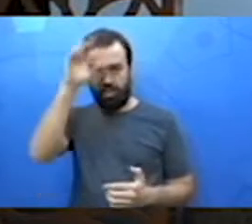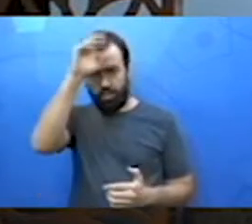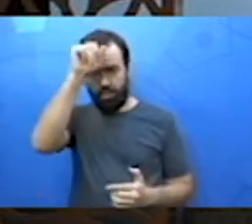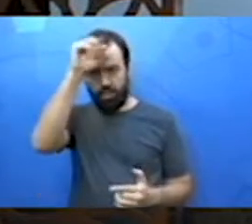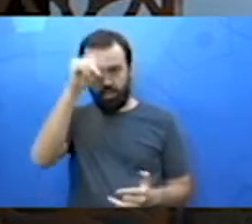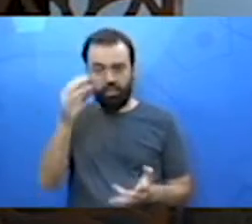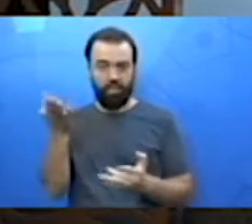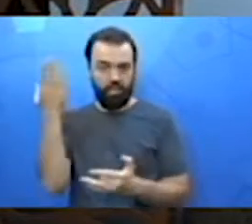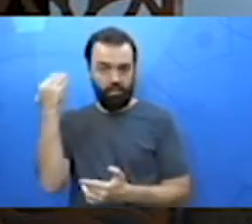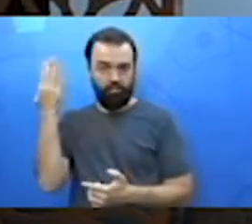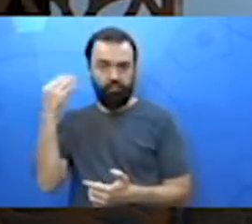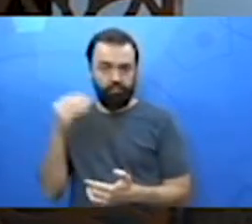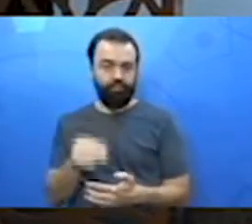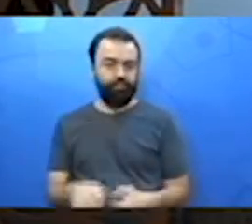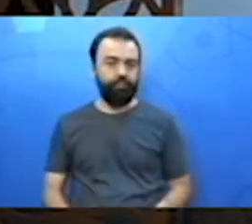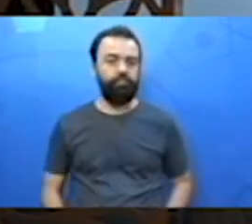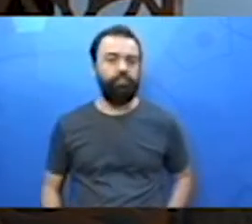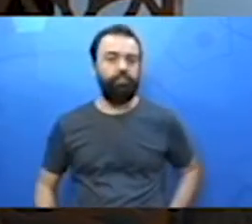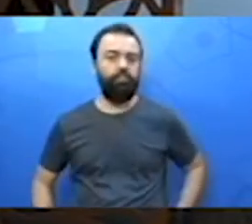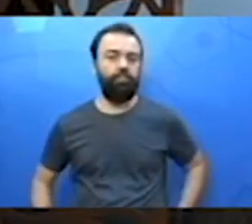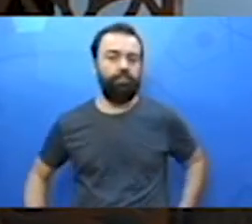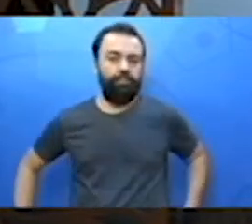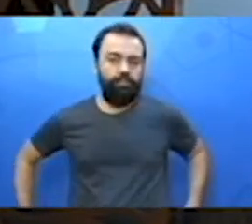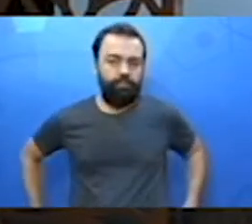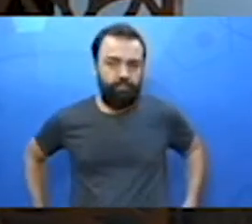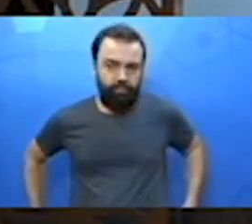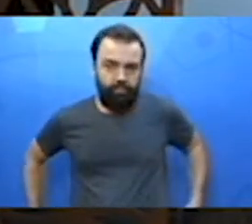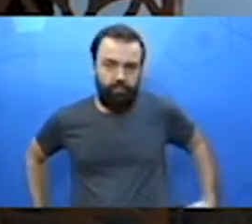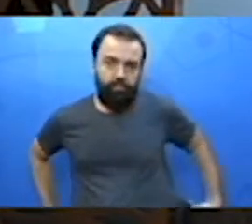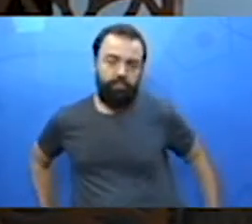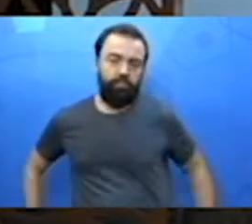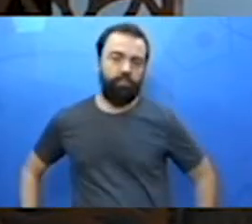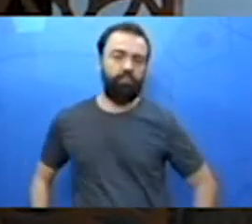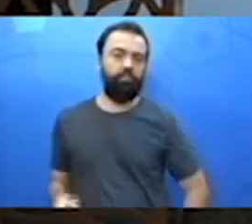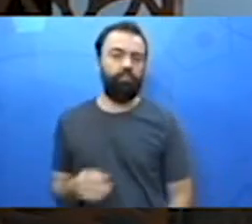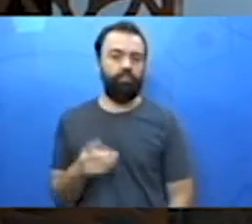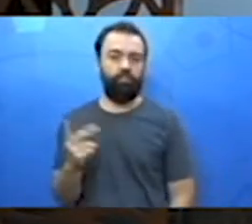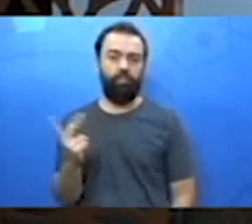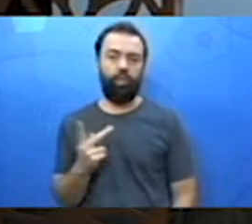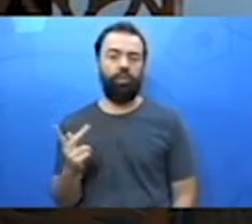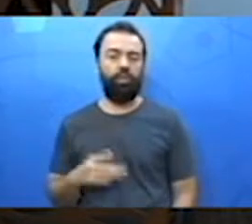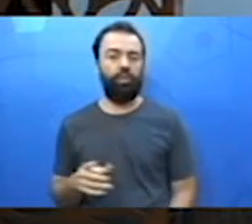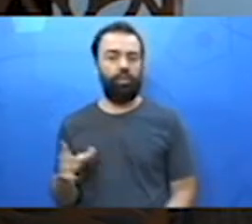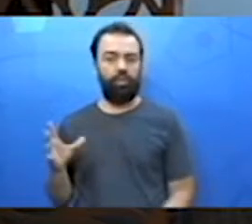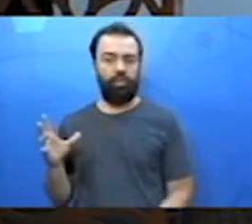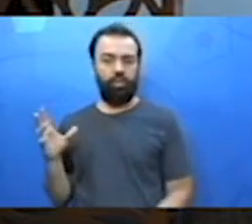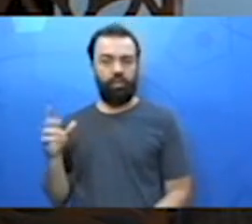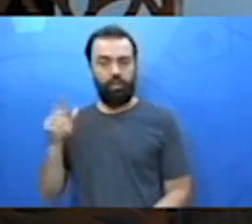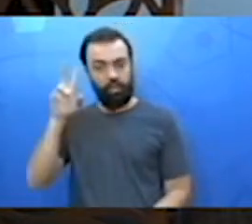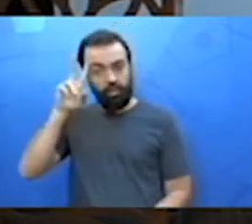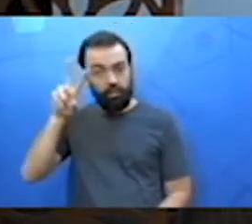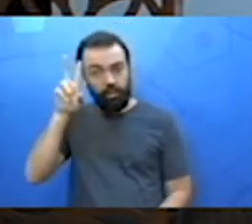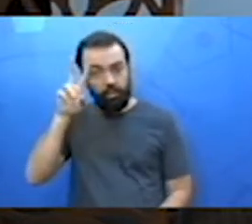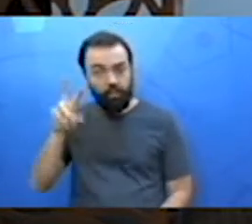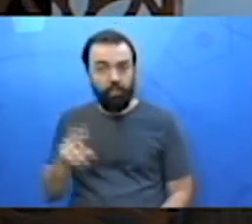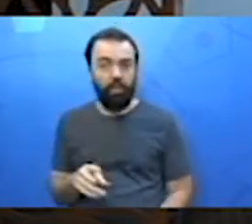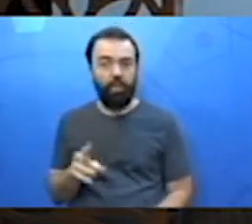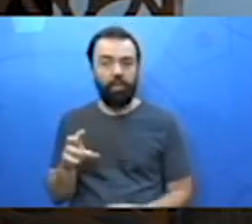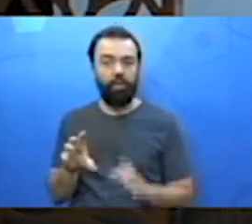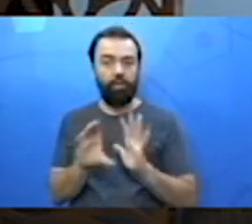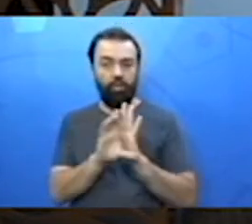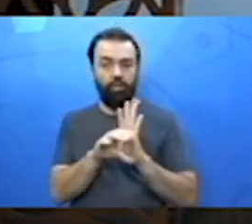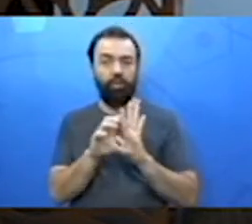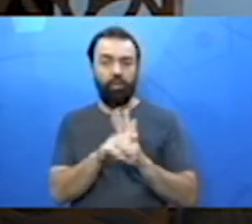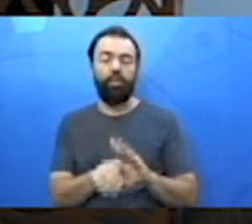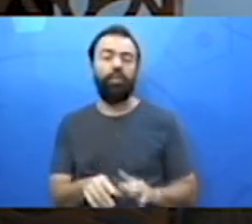o professor já explicou essa aula e nós vamos dar uma retomada para vocês dar uma lembrada para estar realizando